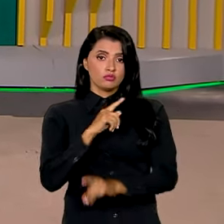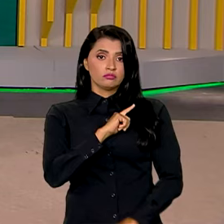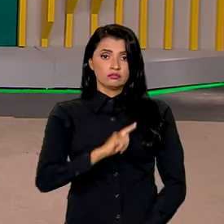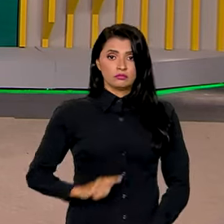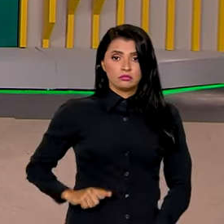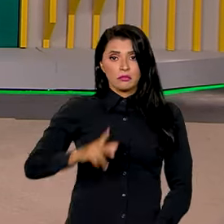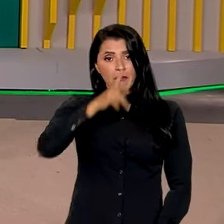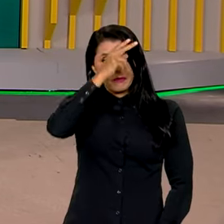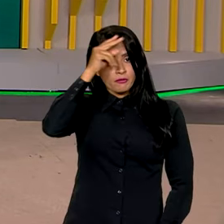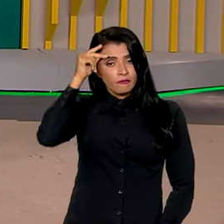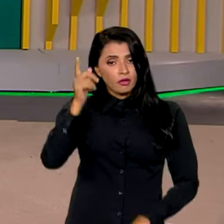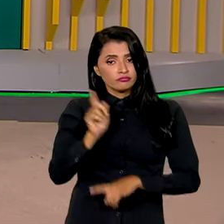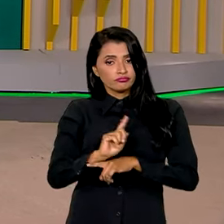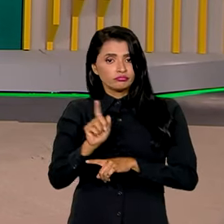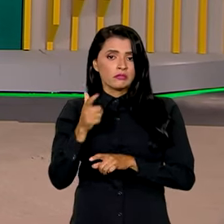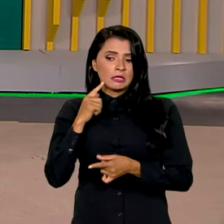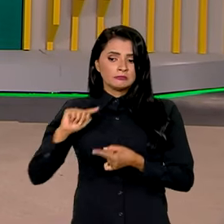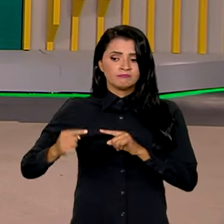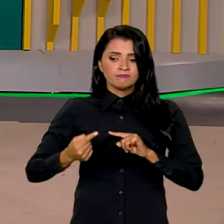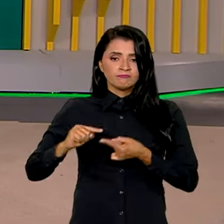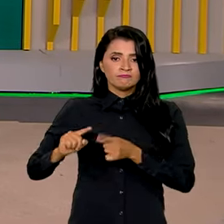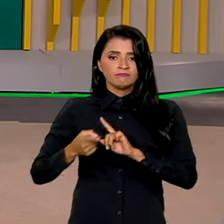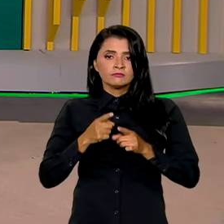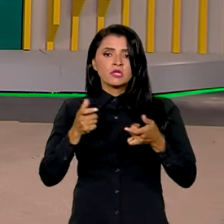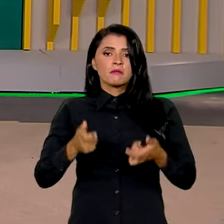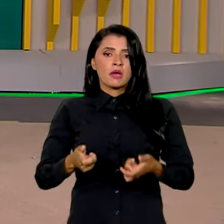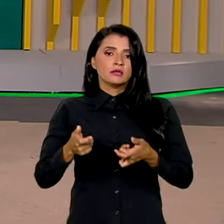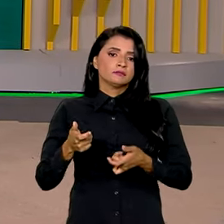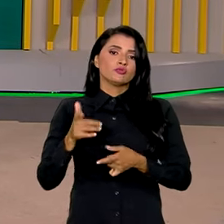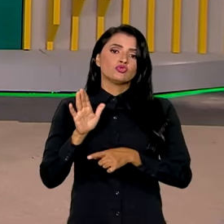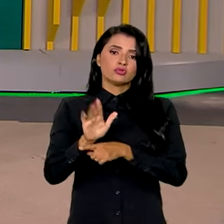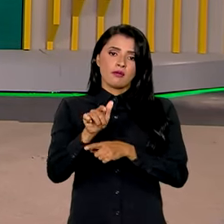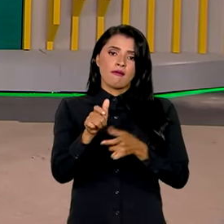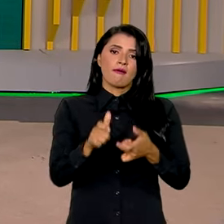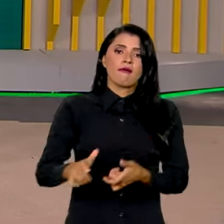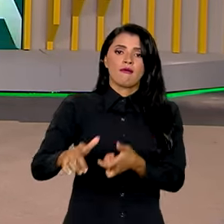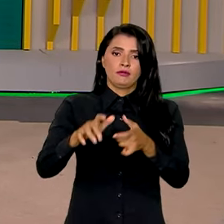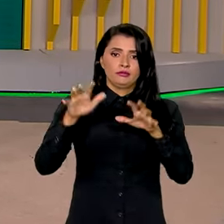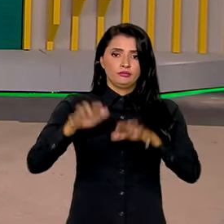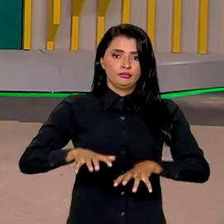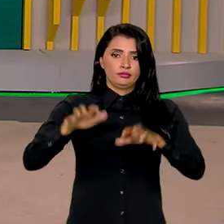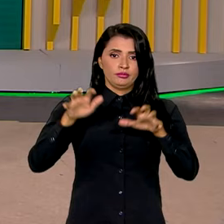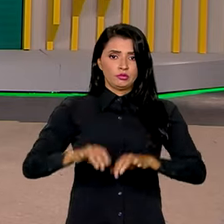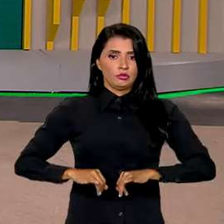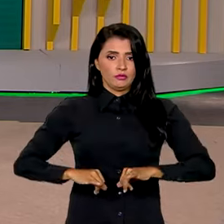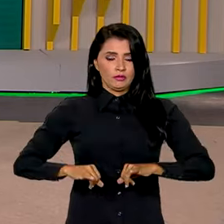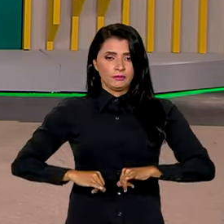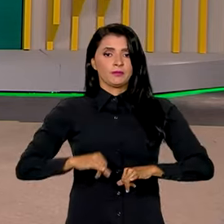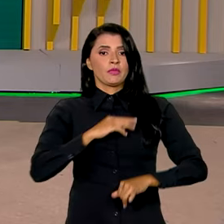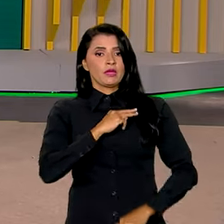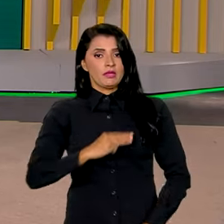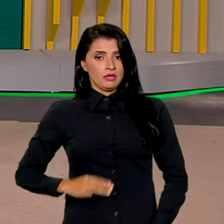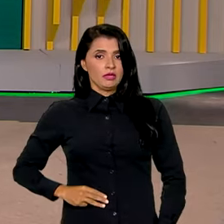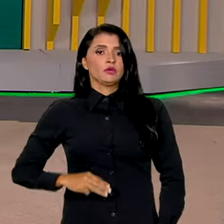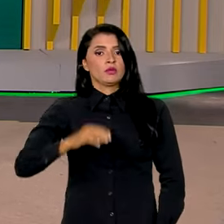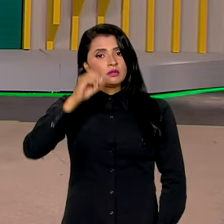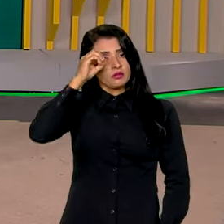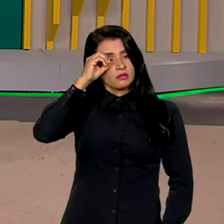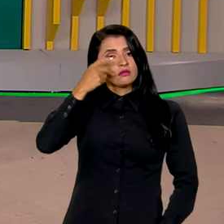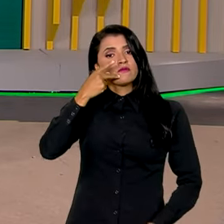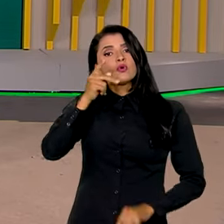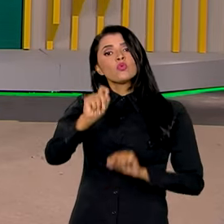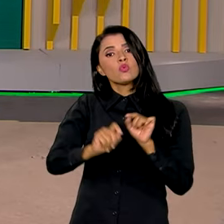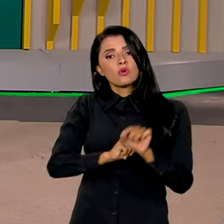gestores para alinhar as ações nas áreas atingidas. É isso mesmo, e o ministro Alexandre Padilha destacou que